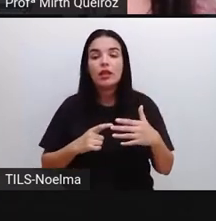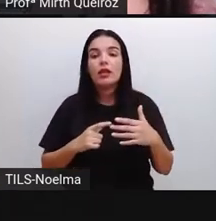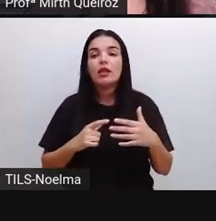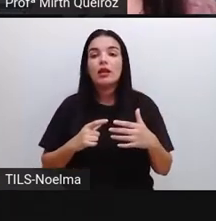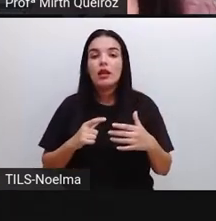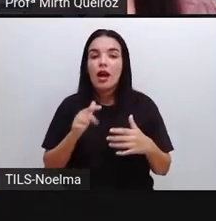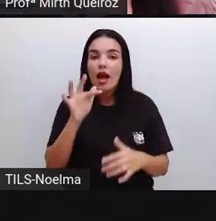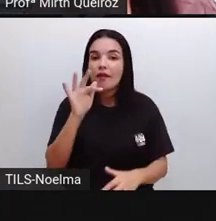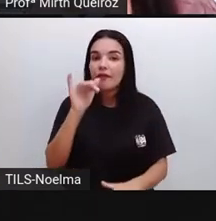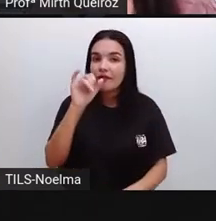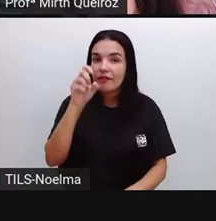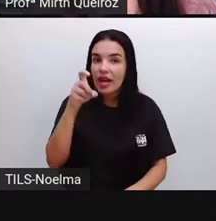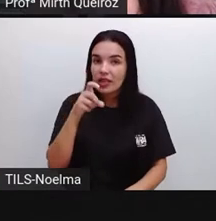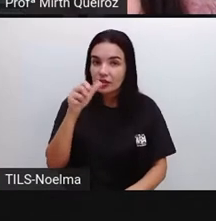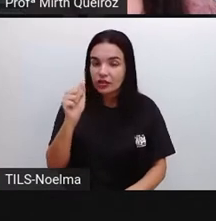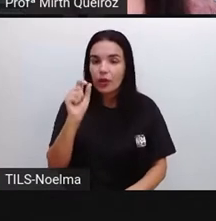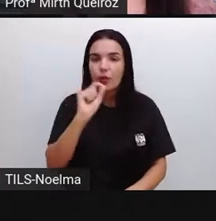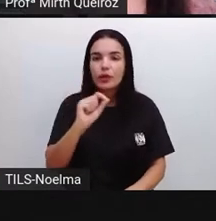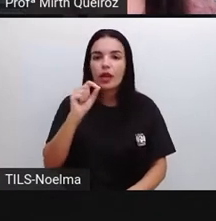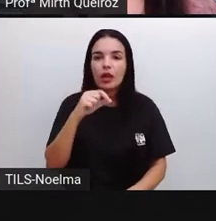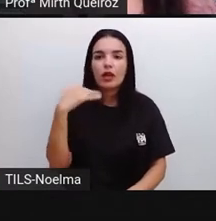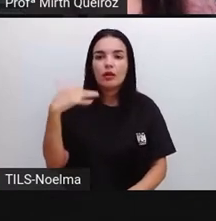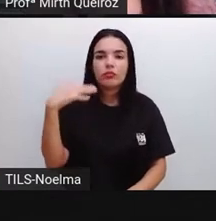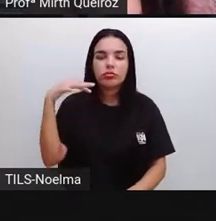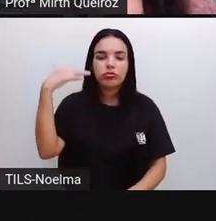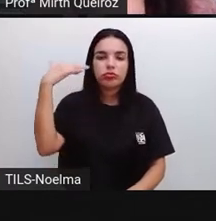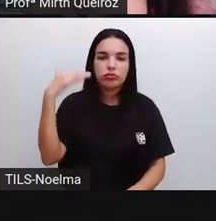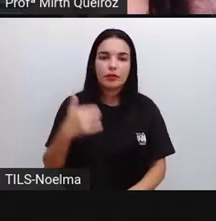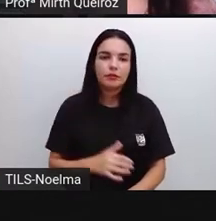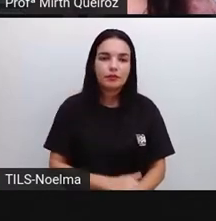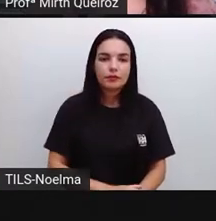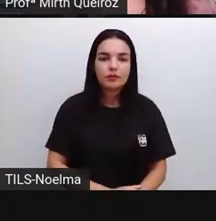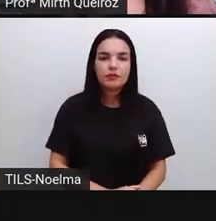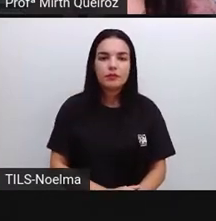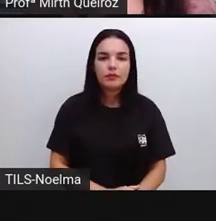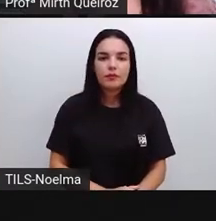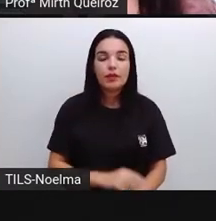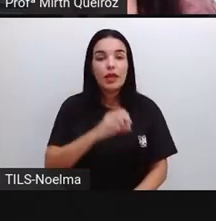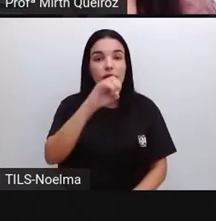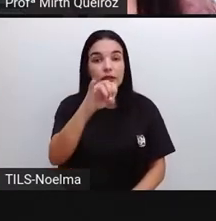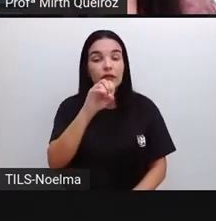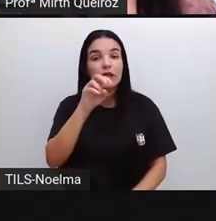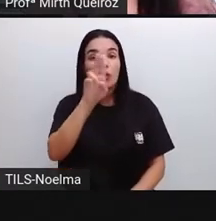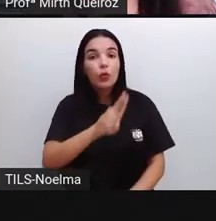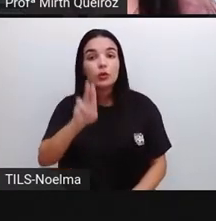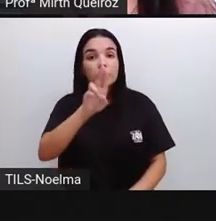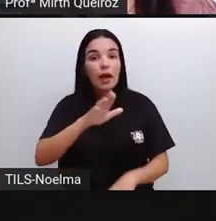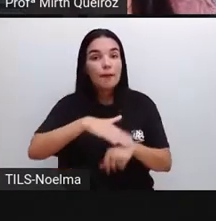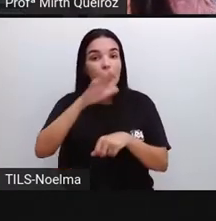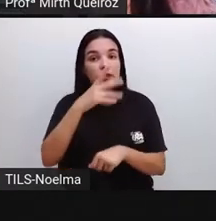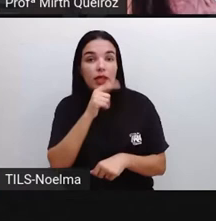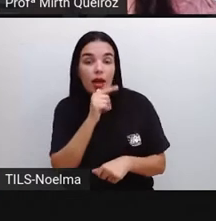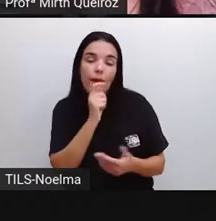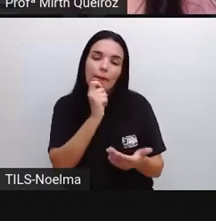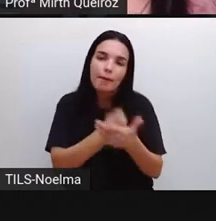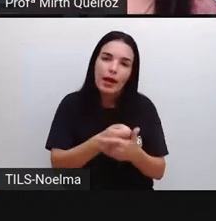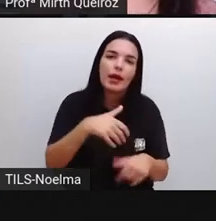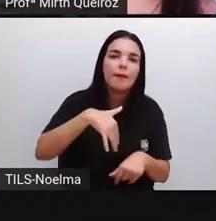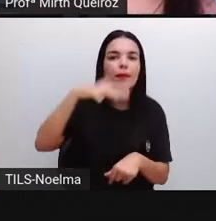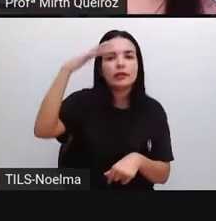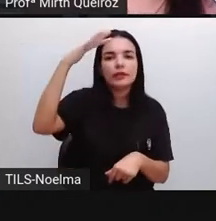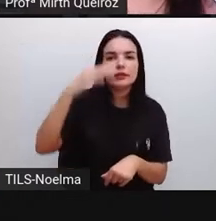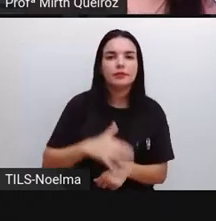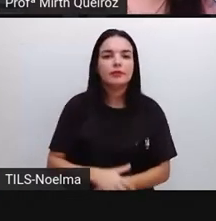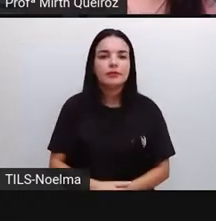com o consumo, a gente vai aumentando aí o valor da conta de água. Então, nós temos o valor